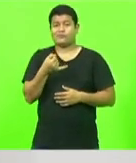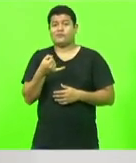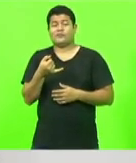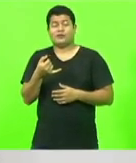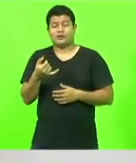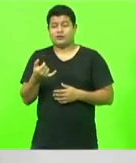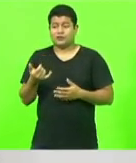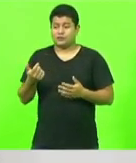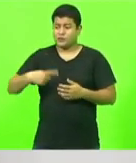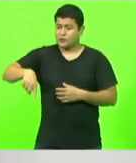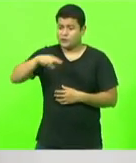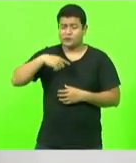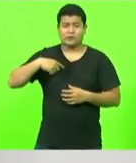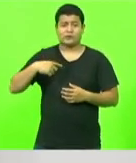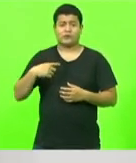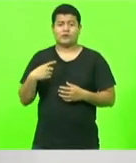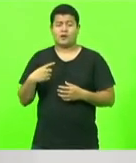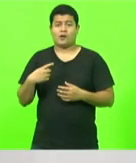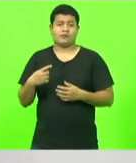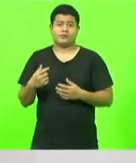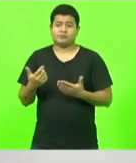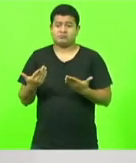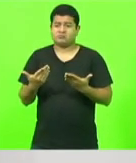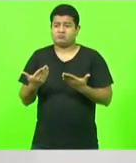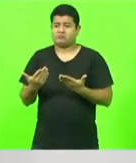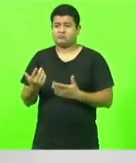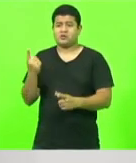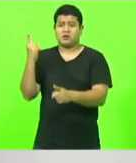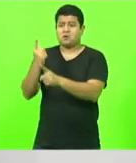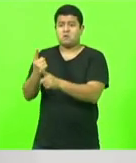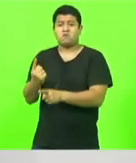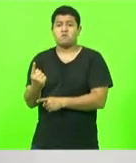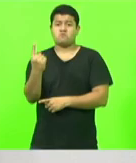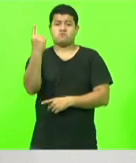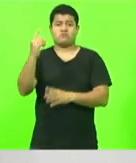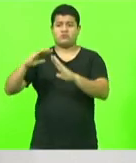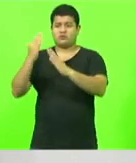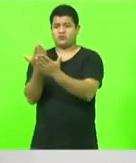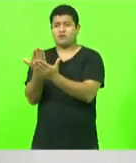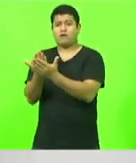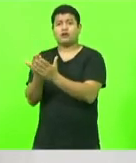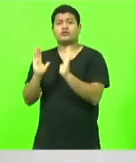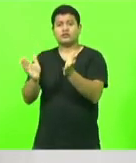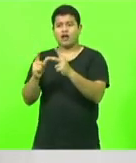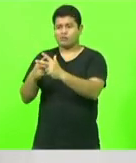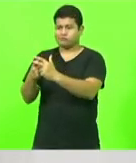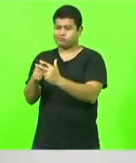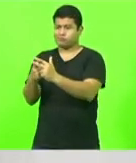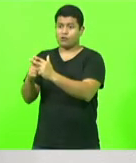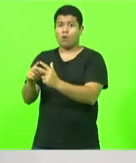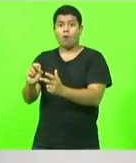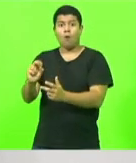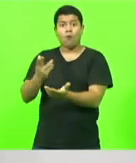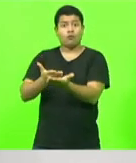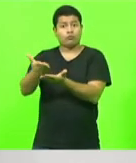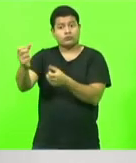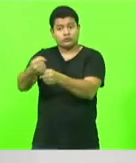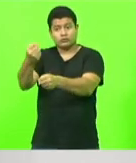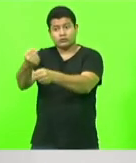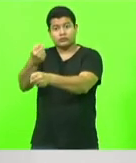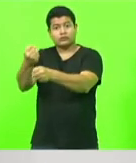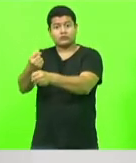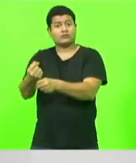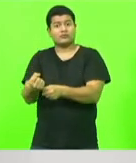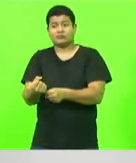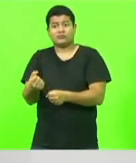tivemos a grata surpresa de encontrar uma escola reformada ou em obras desde aquela